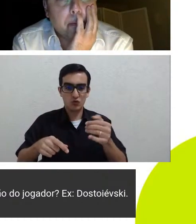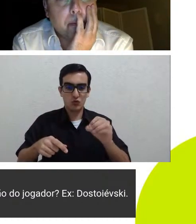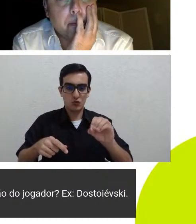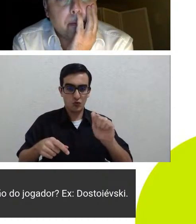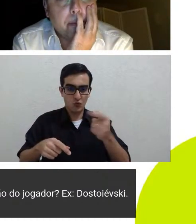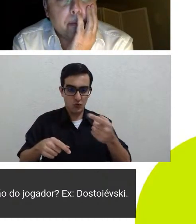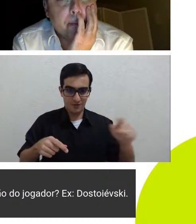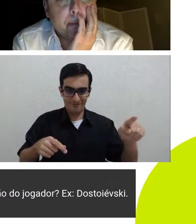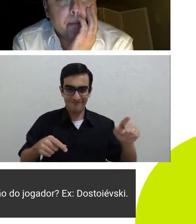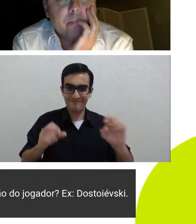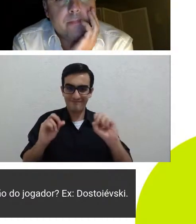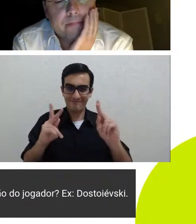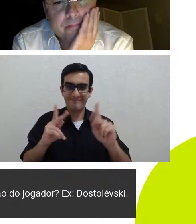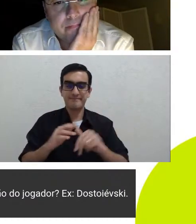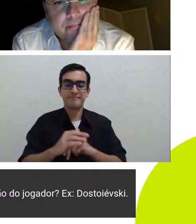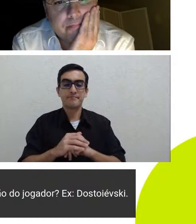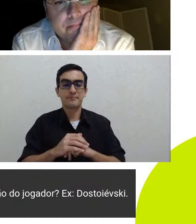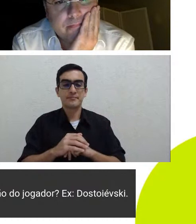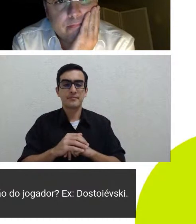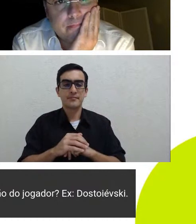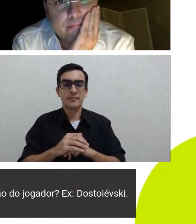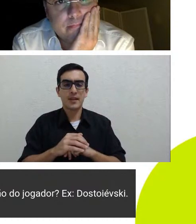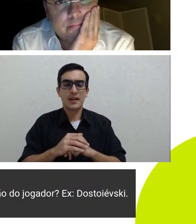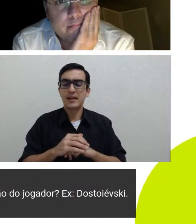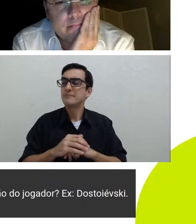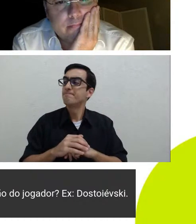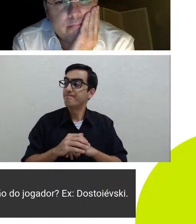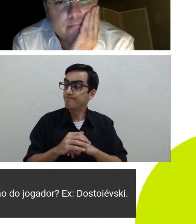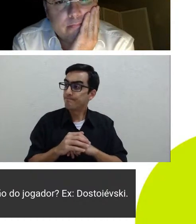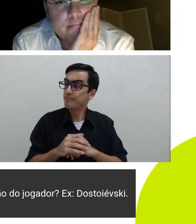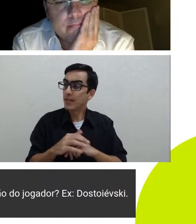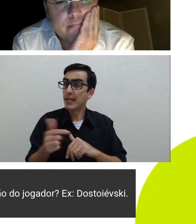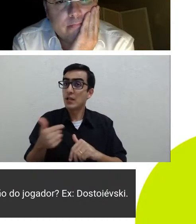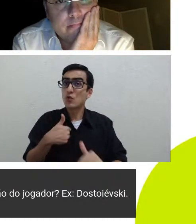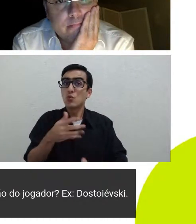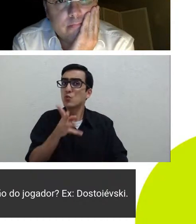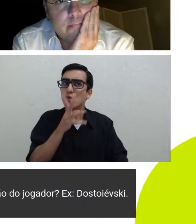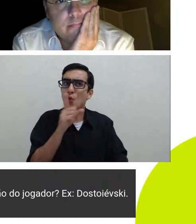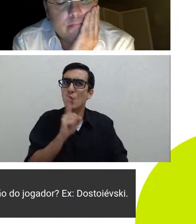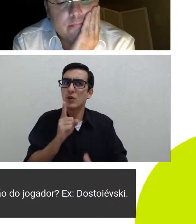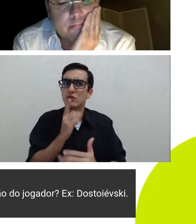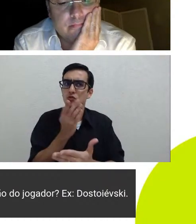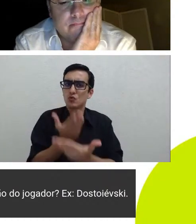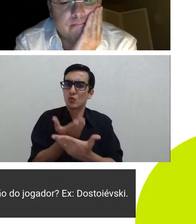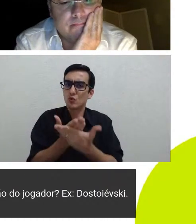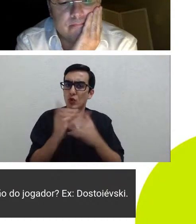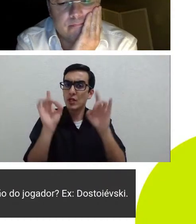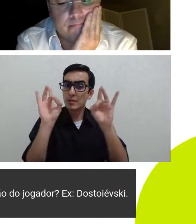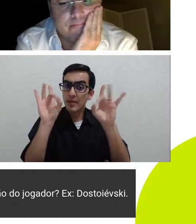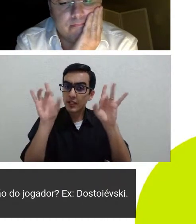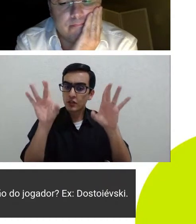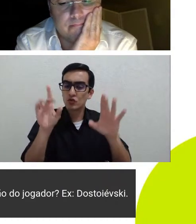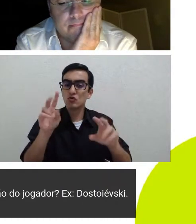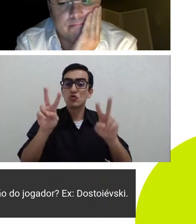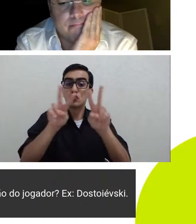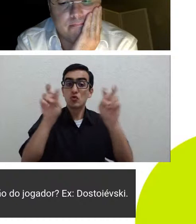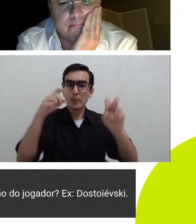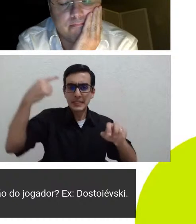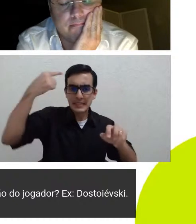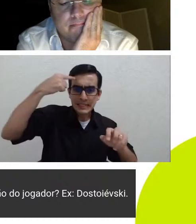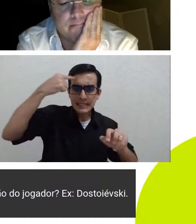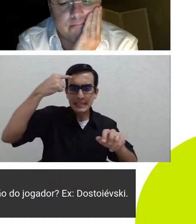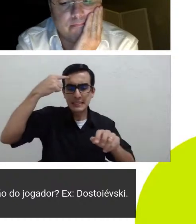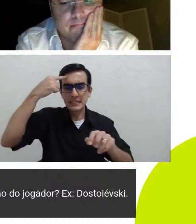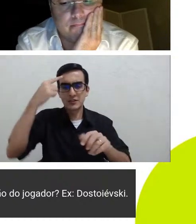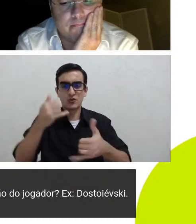então eu não conheço nada nenhum estudo específico sobre a compulsão do jogador Camila